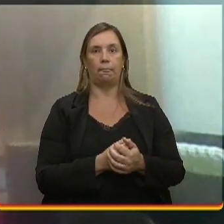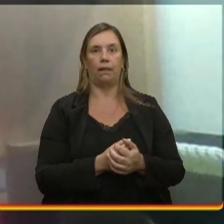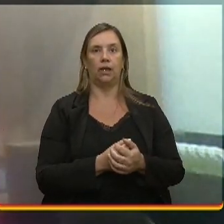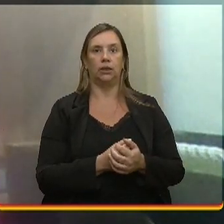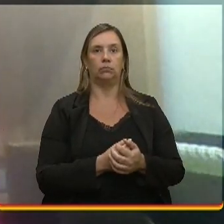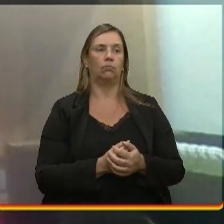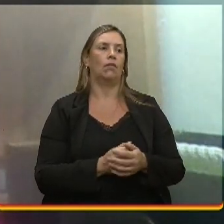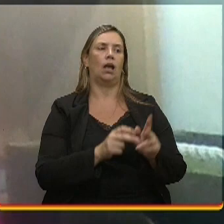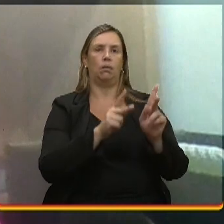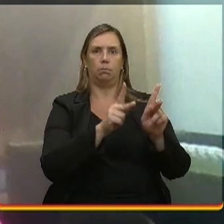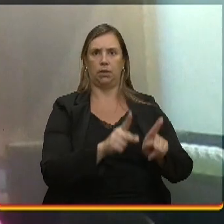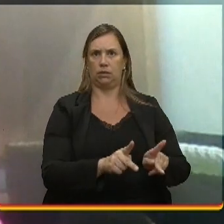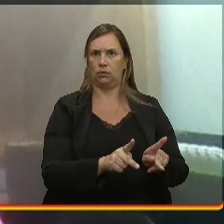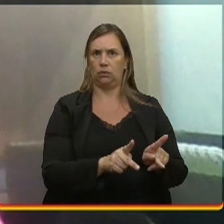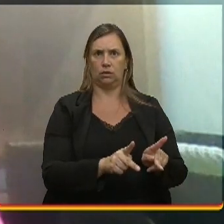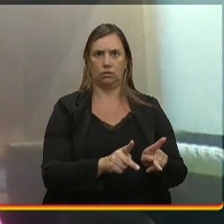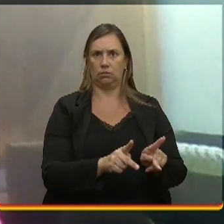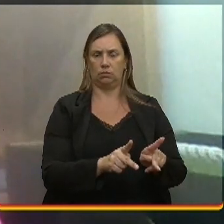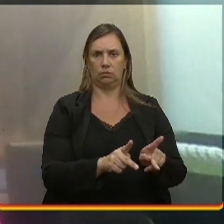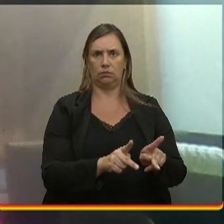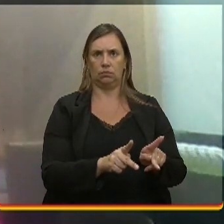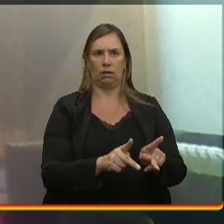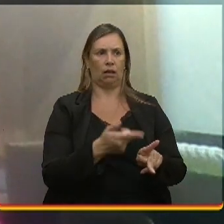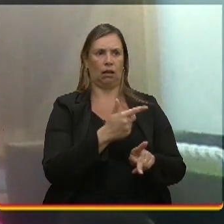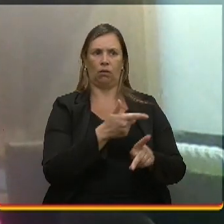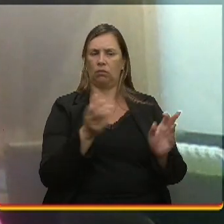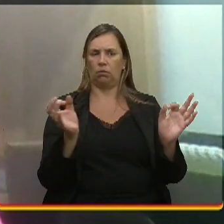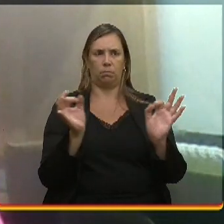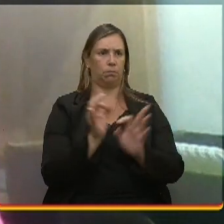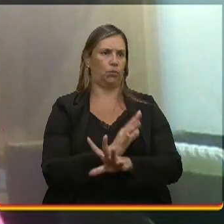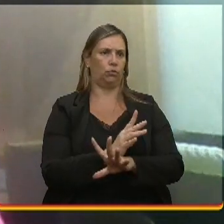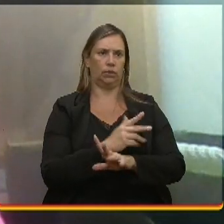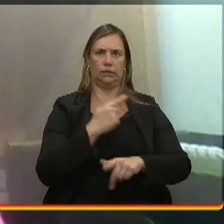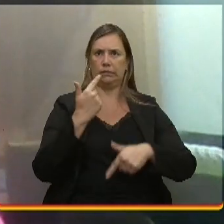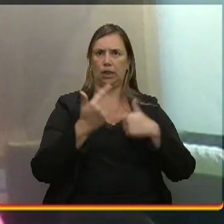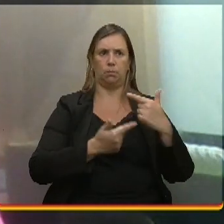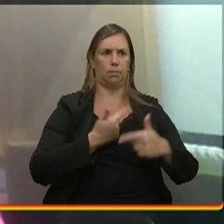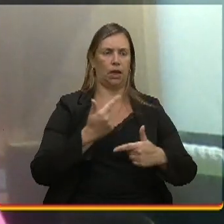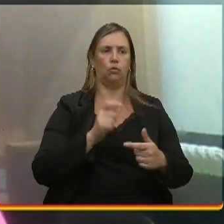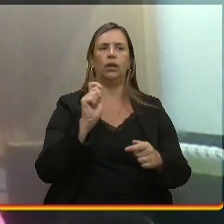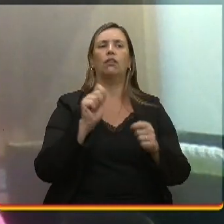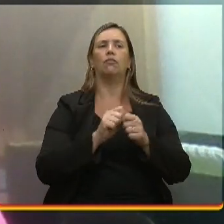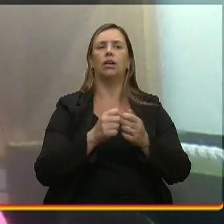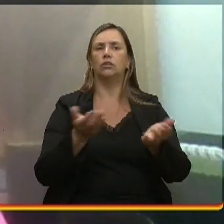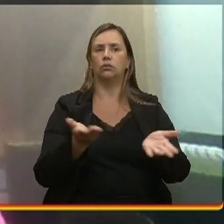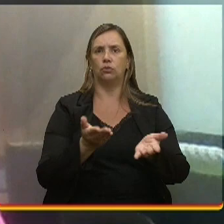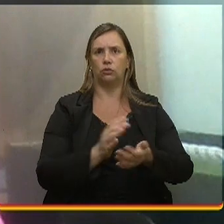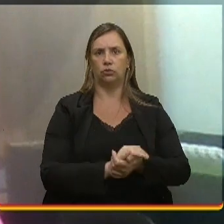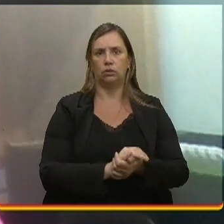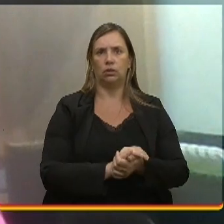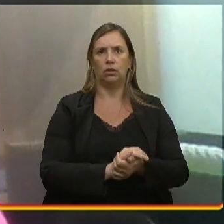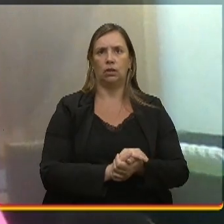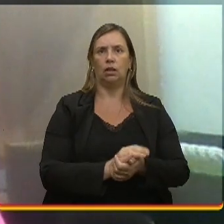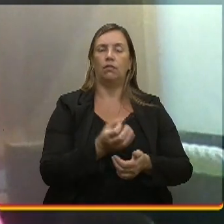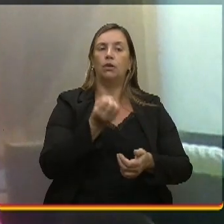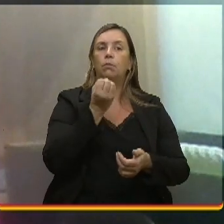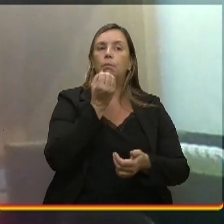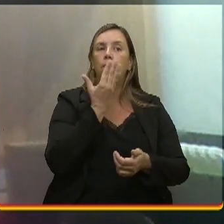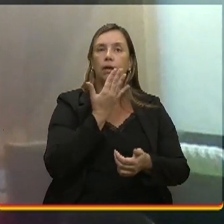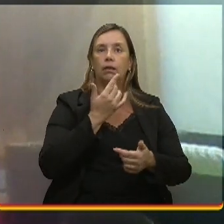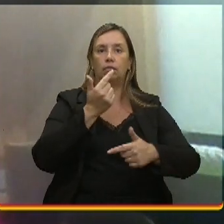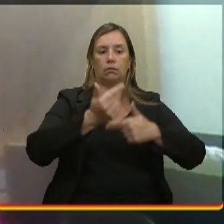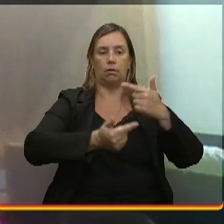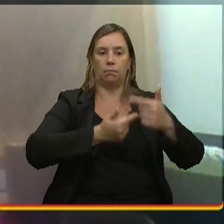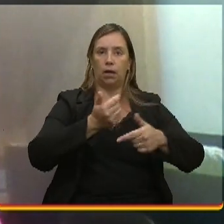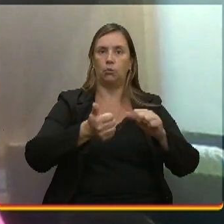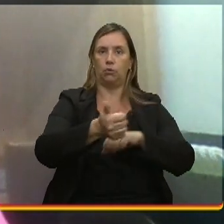não está mais pronta para o trabalho. O que ela faz hoje? Ela fez tão bem o trabalho dela que a empresa